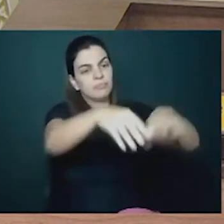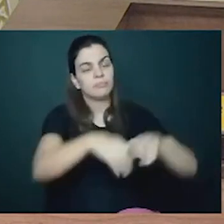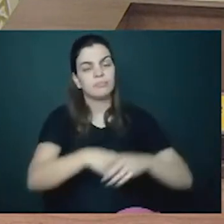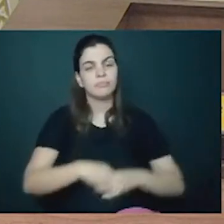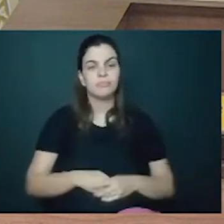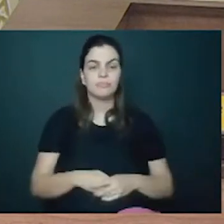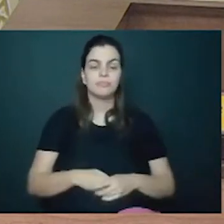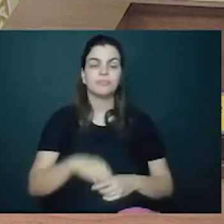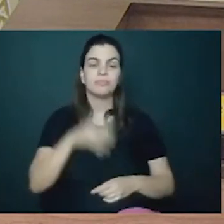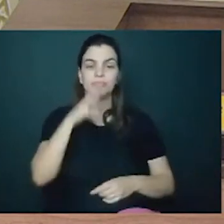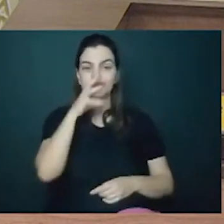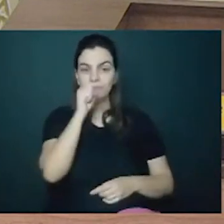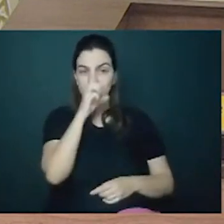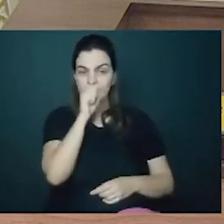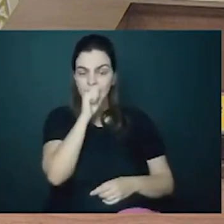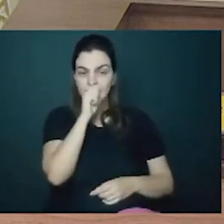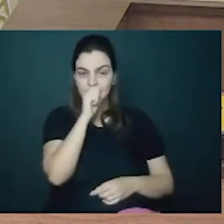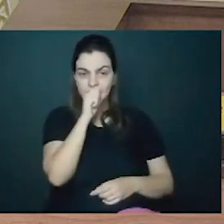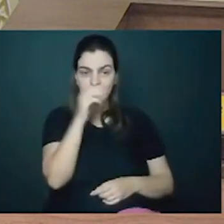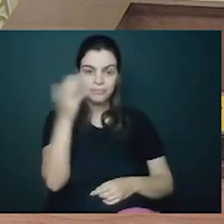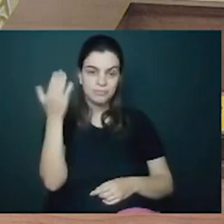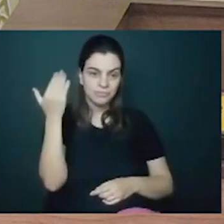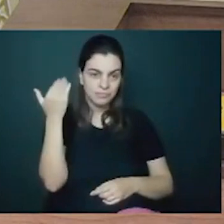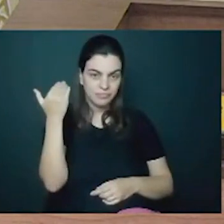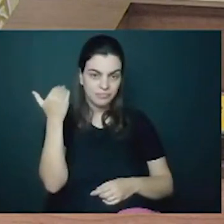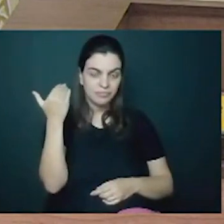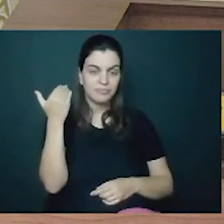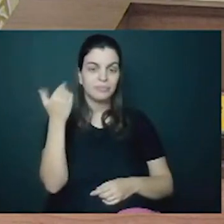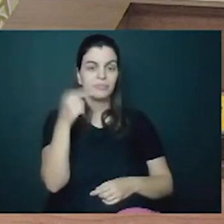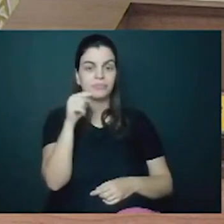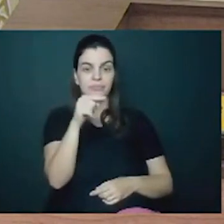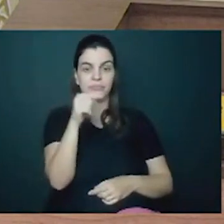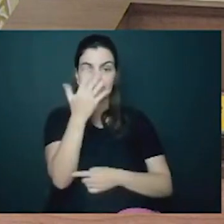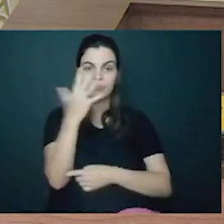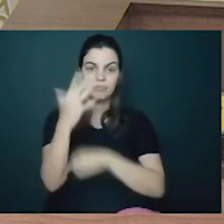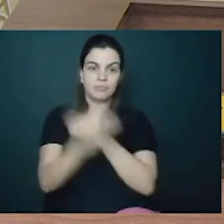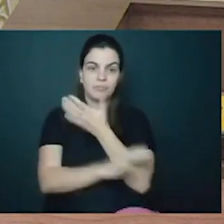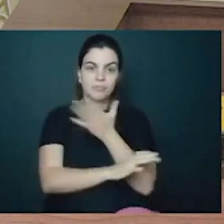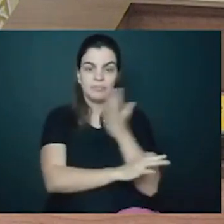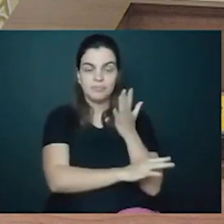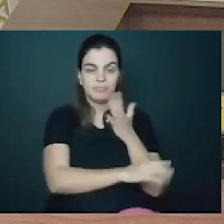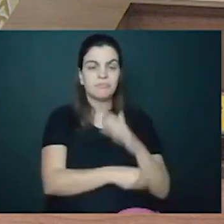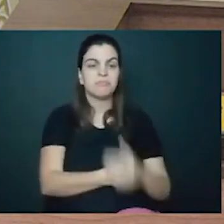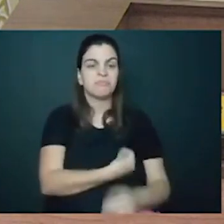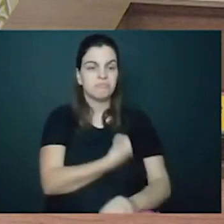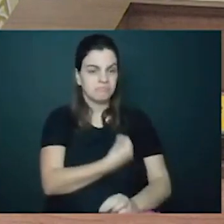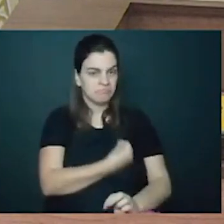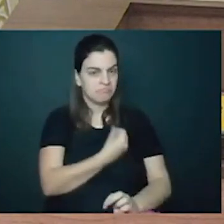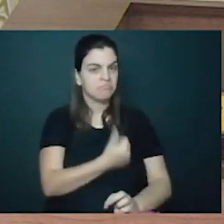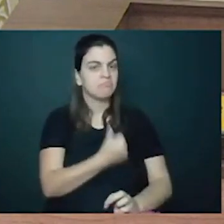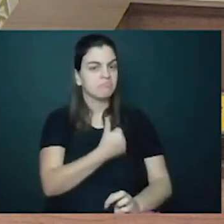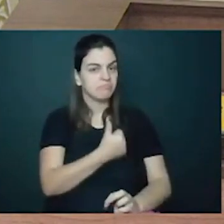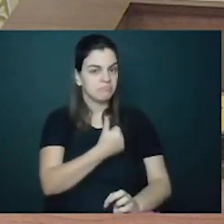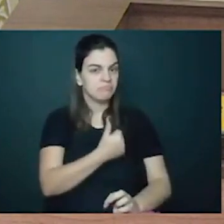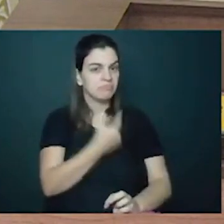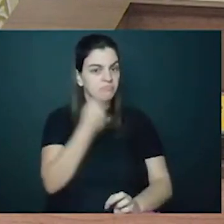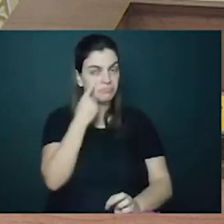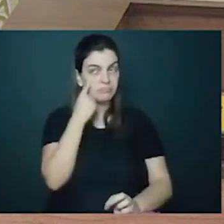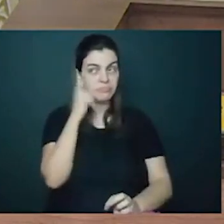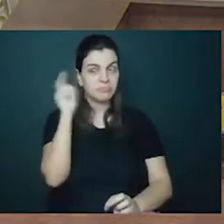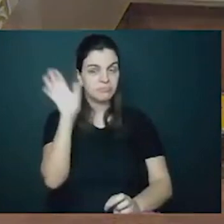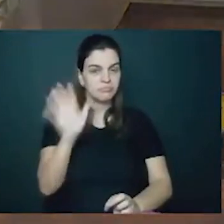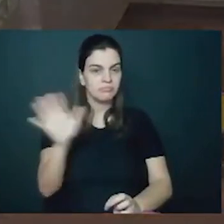vereadores, o Parque da Barreirinha estava com vida, conforme vocês podem acompanhar, inclusive, nas imagens.